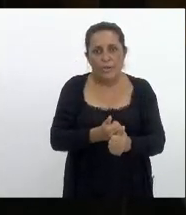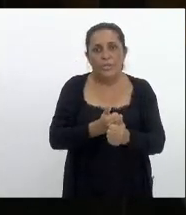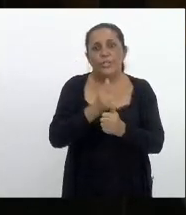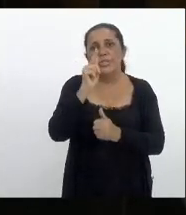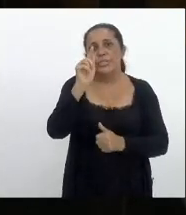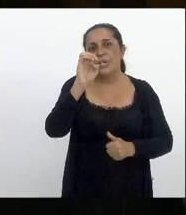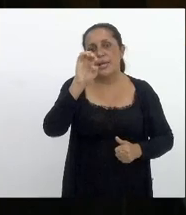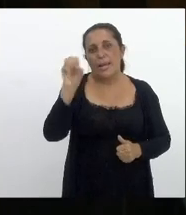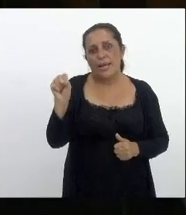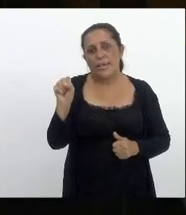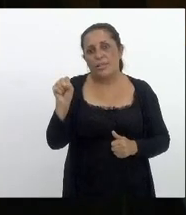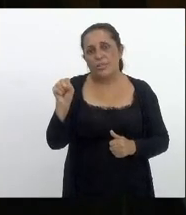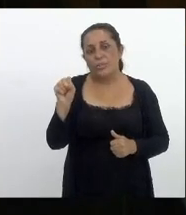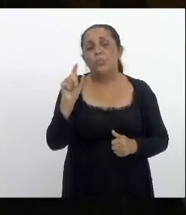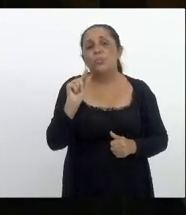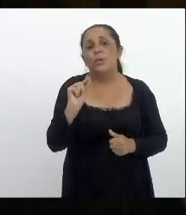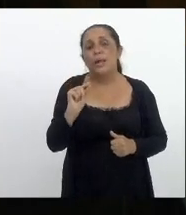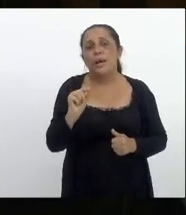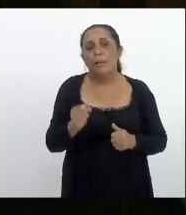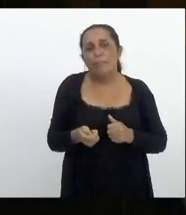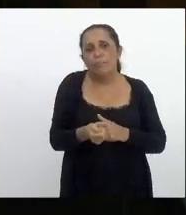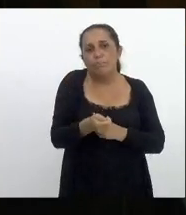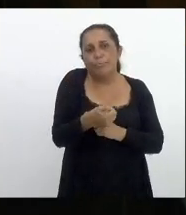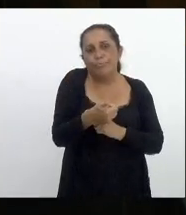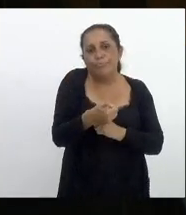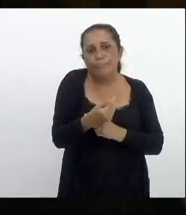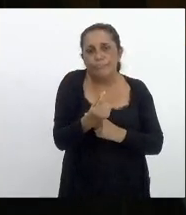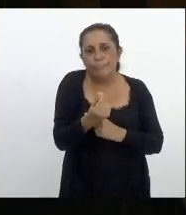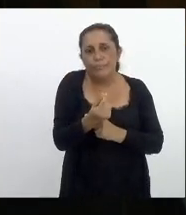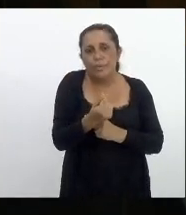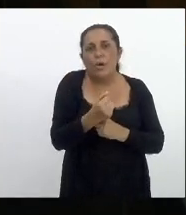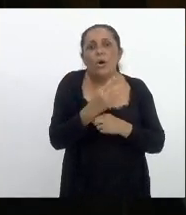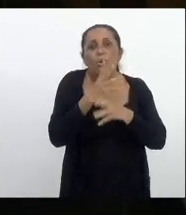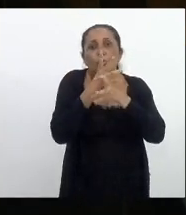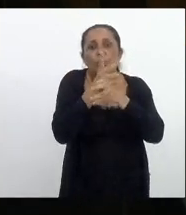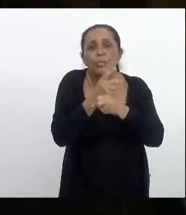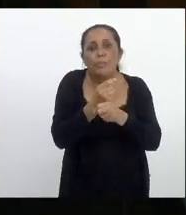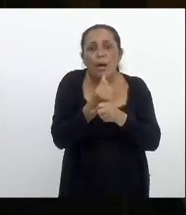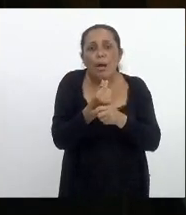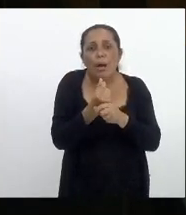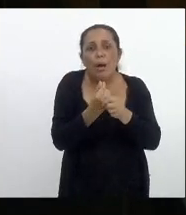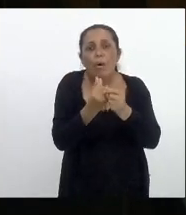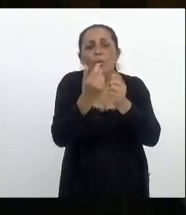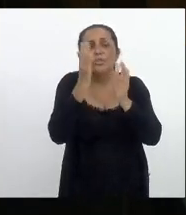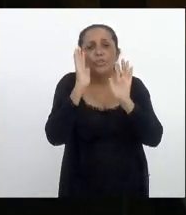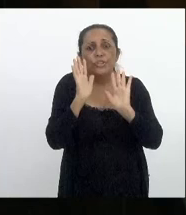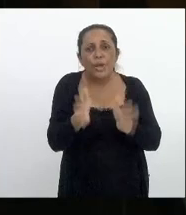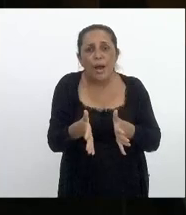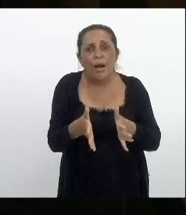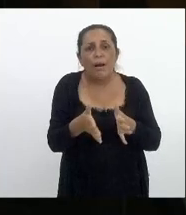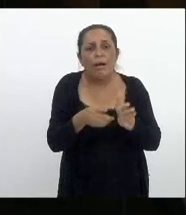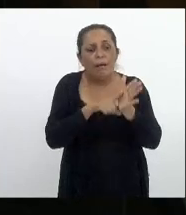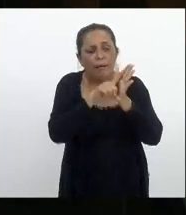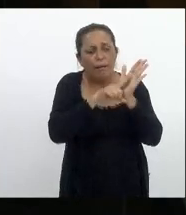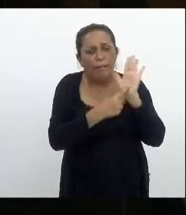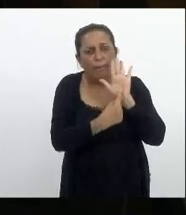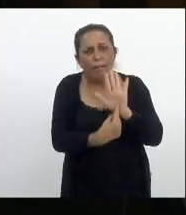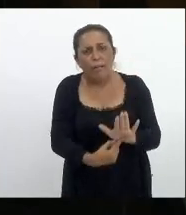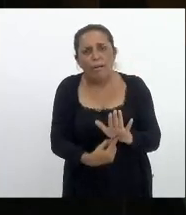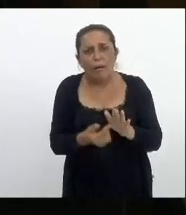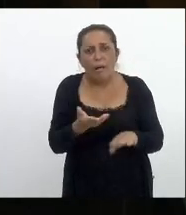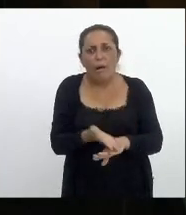gratificações o Tribunal de Contas do Estado já sinalizou um grande aumento de 300